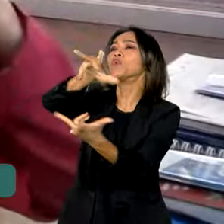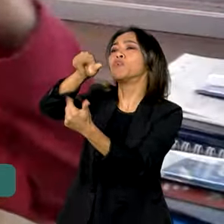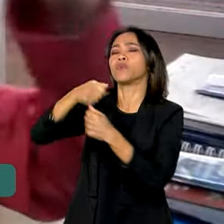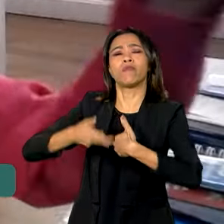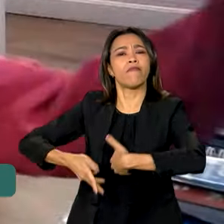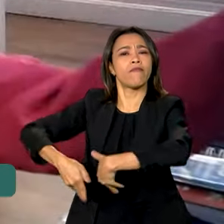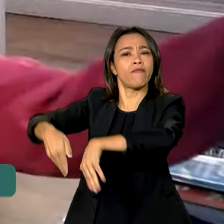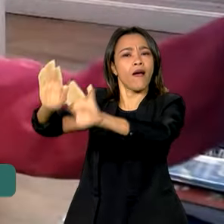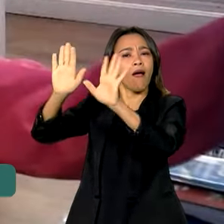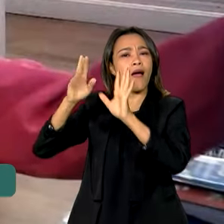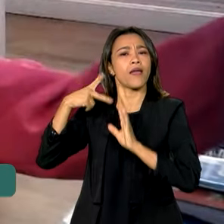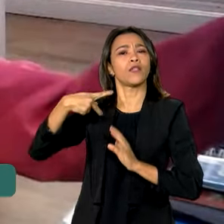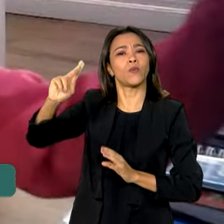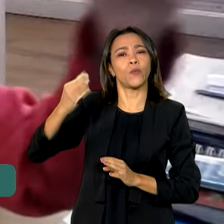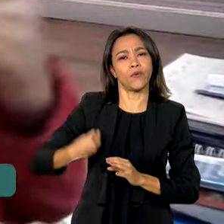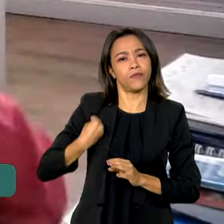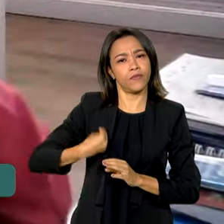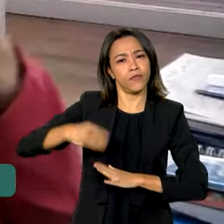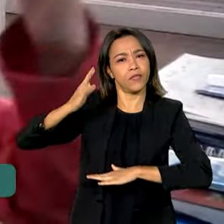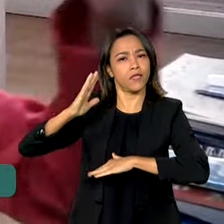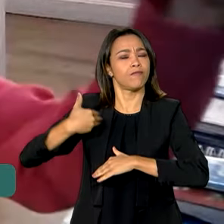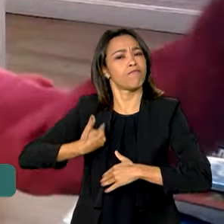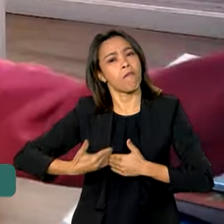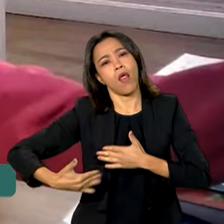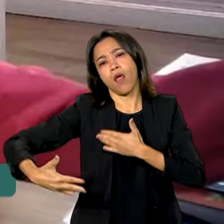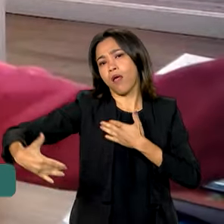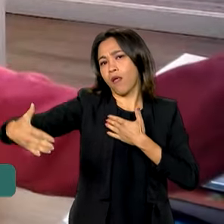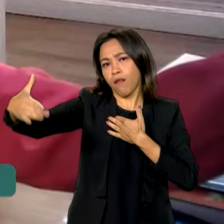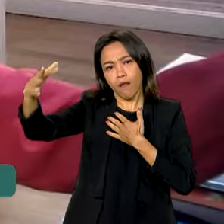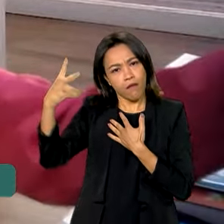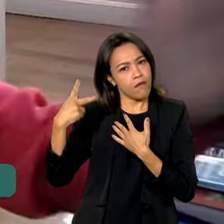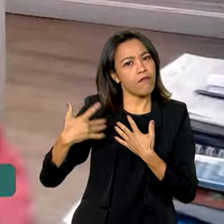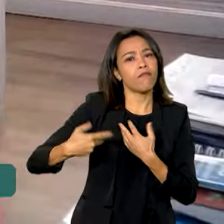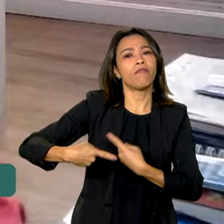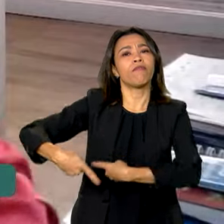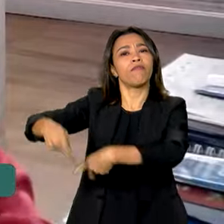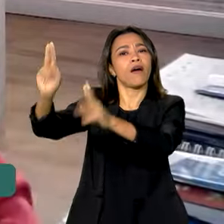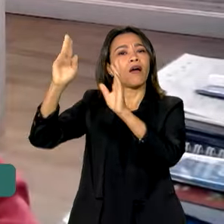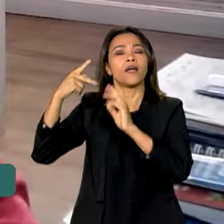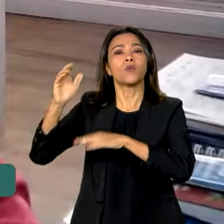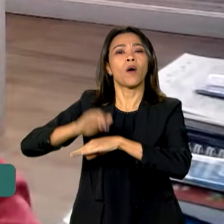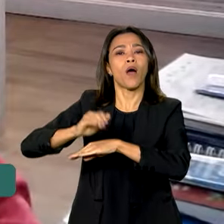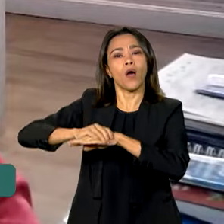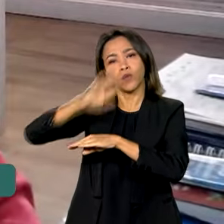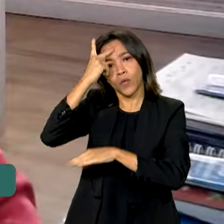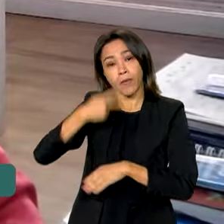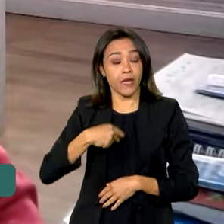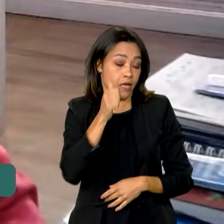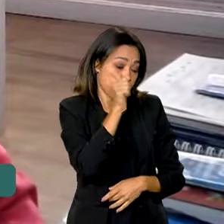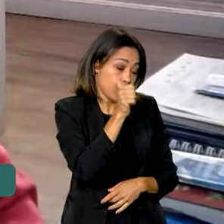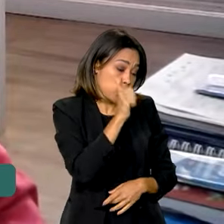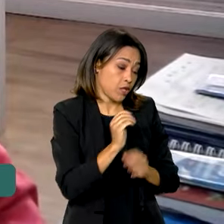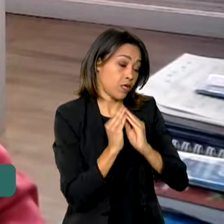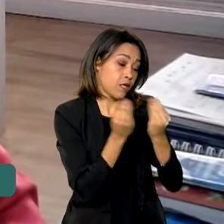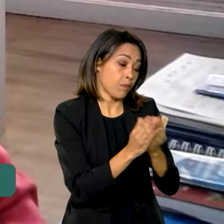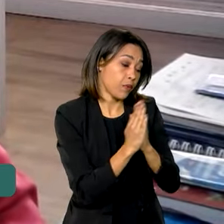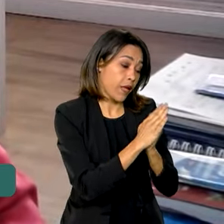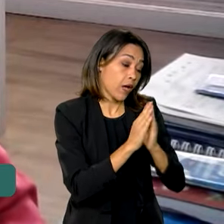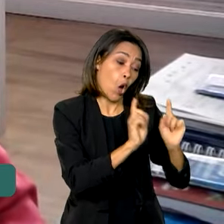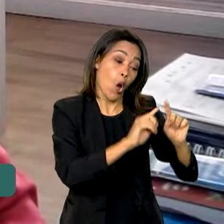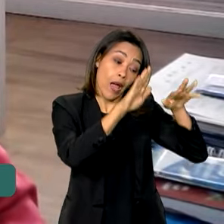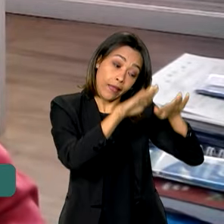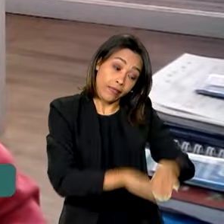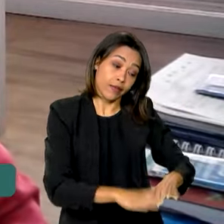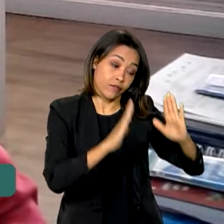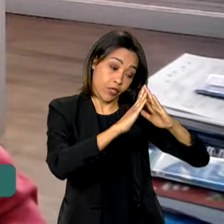construir a tua trajetória de vida, vai construir a tua autonomia. E diz para a menina, o teu lugar é